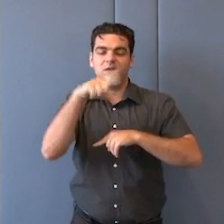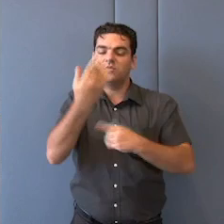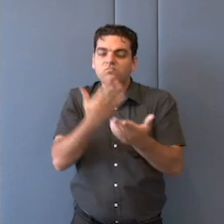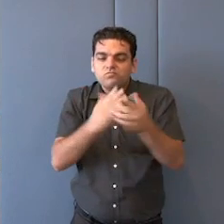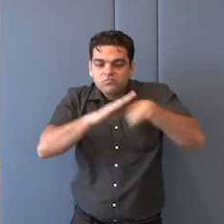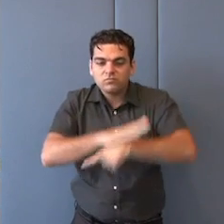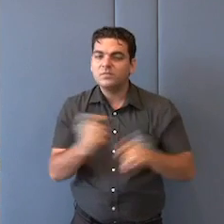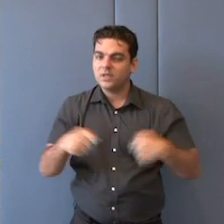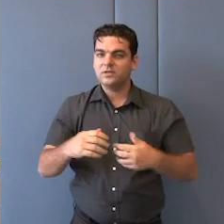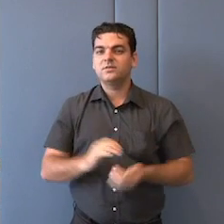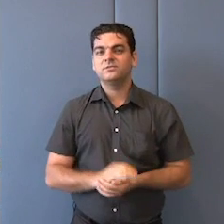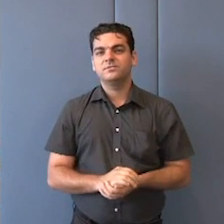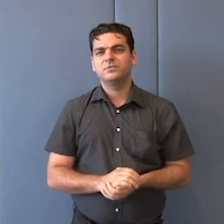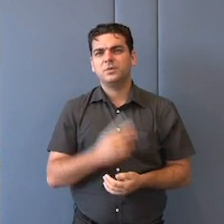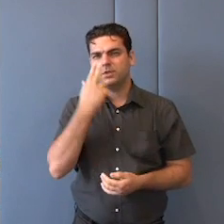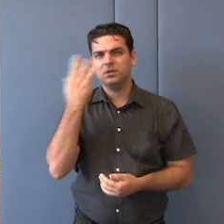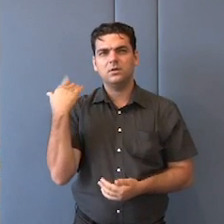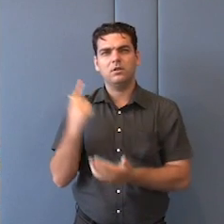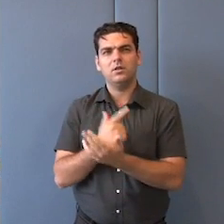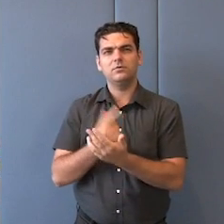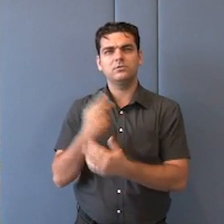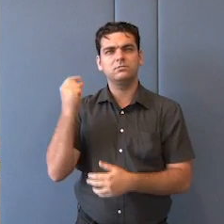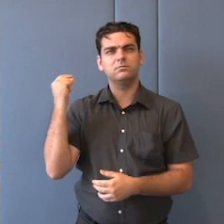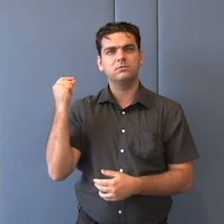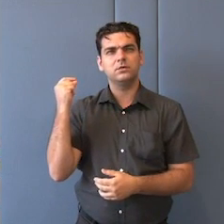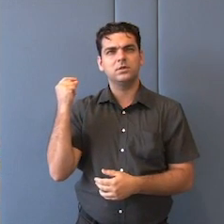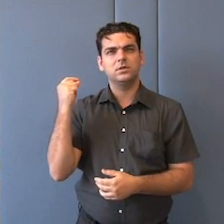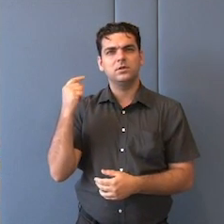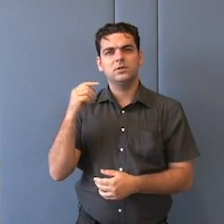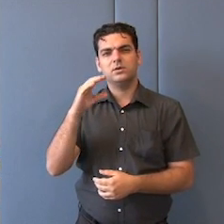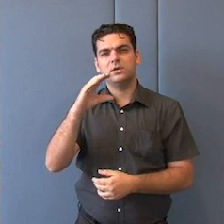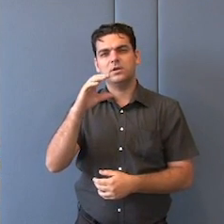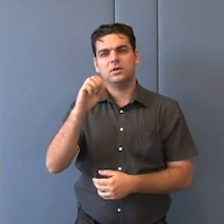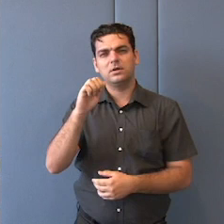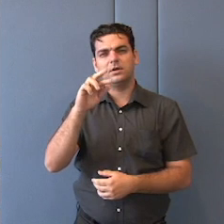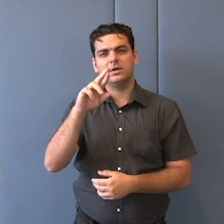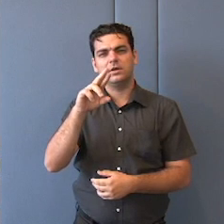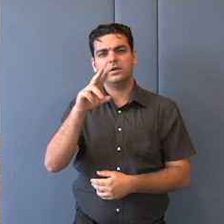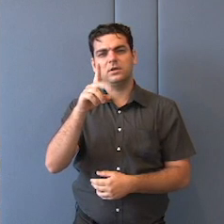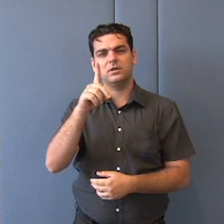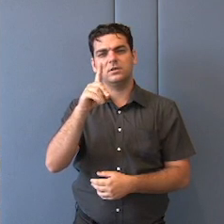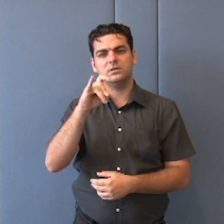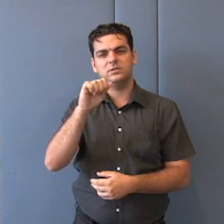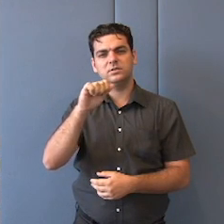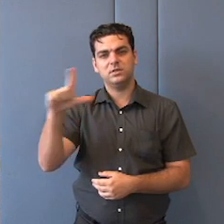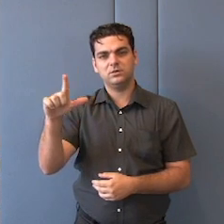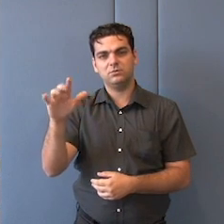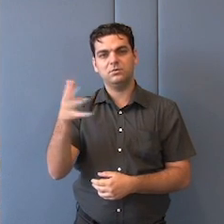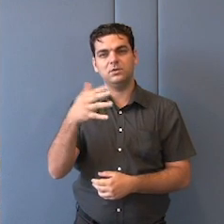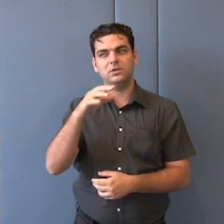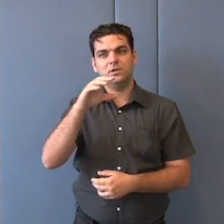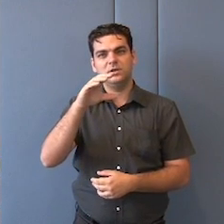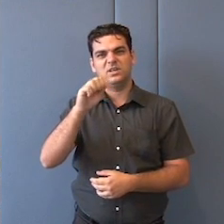acho que é o último livro do... Aliás, o penúltimo, talvez, do cardeal Robert Sarra, cardeal oriundo da